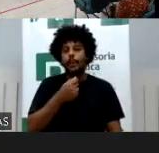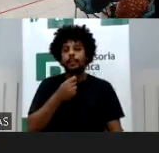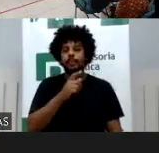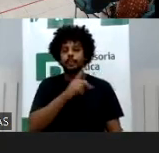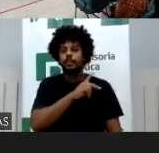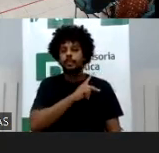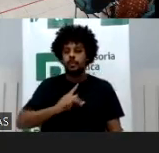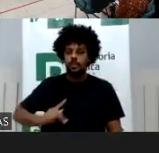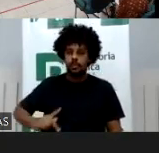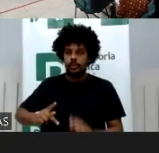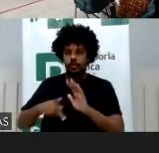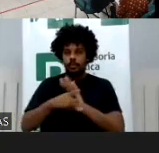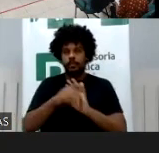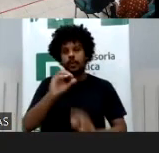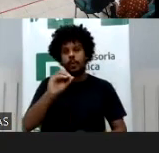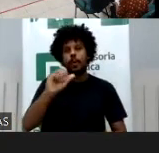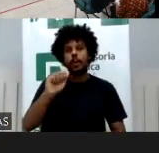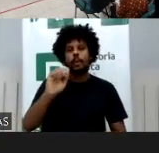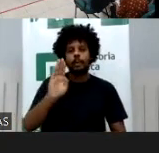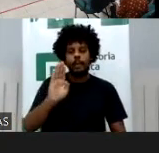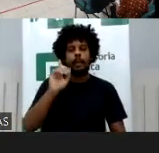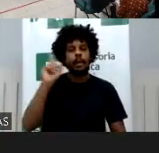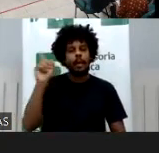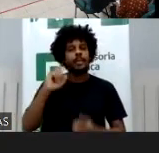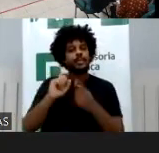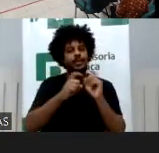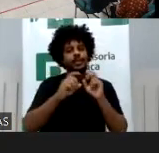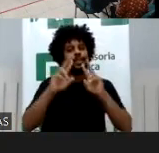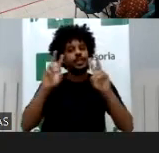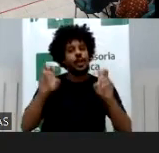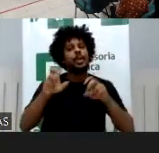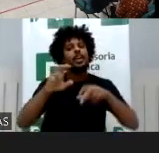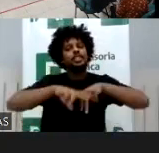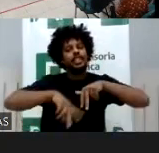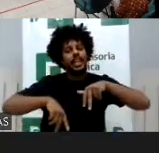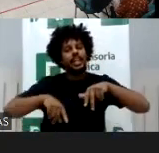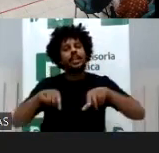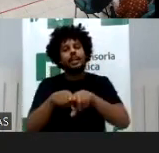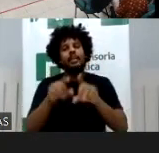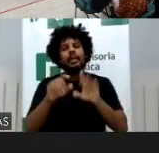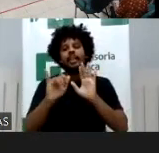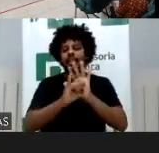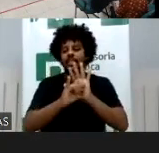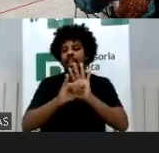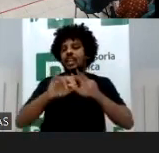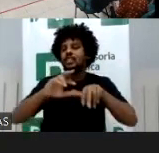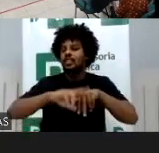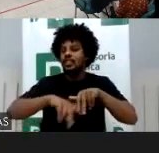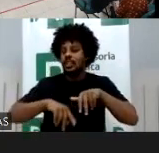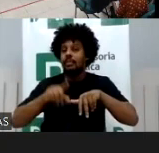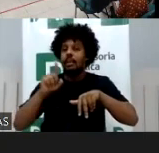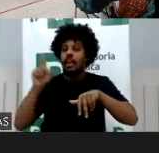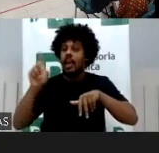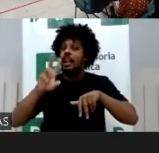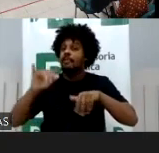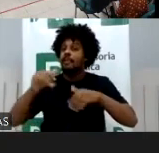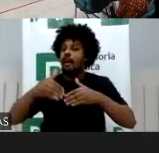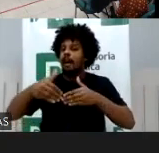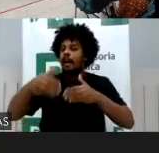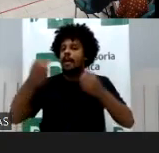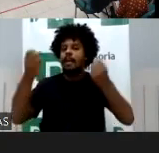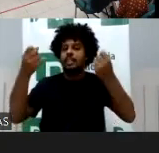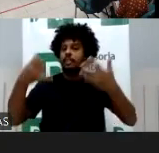relacionada a questões de gênero e de identidade de gênero e orientação sexual. Ney vai falar sobre ataques de ódio às comunidades